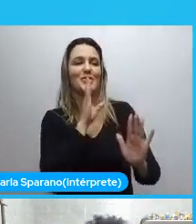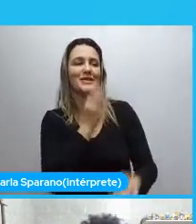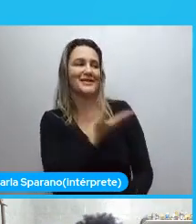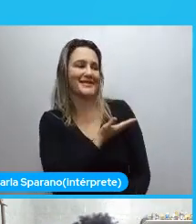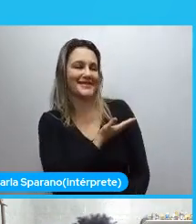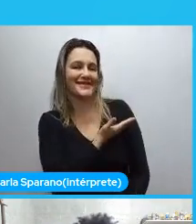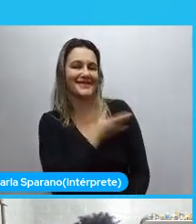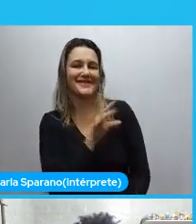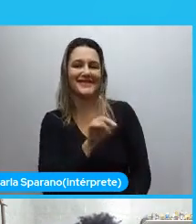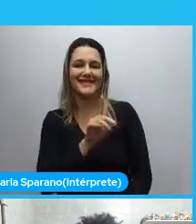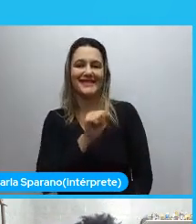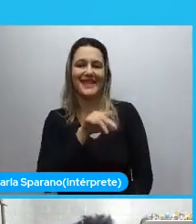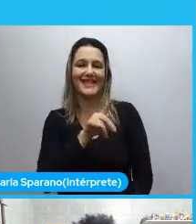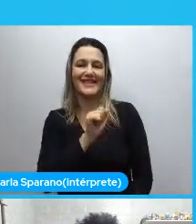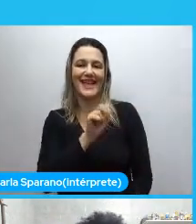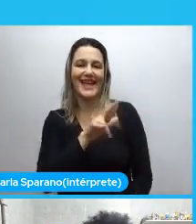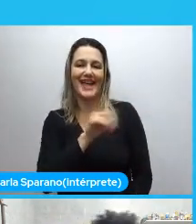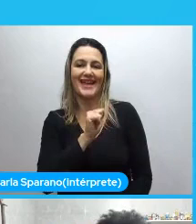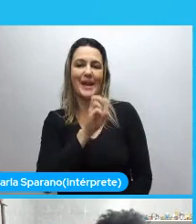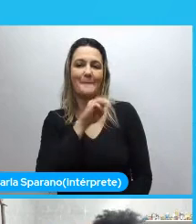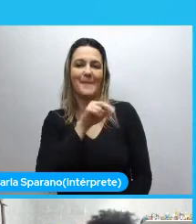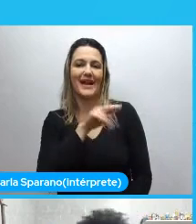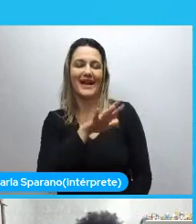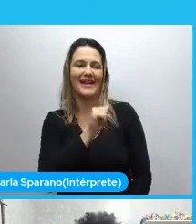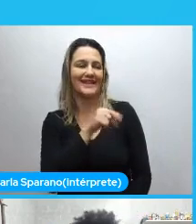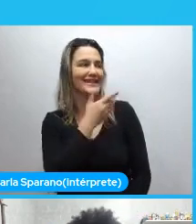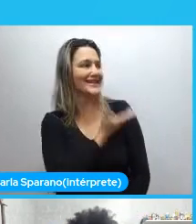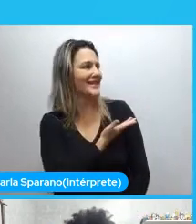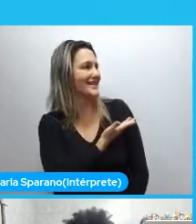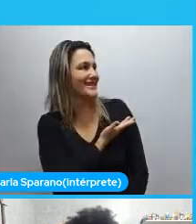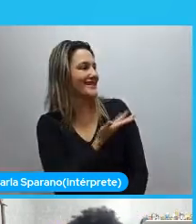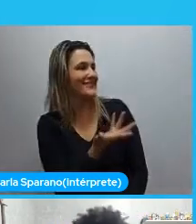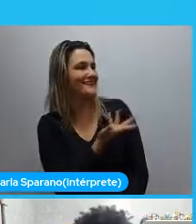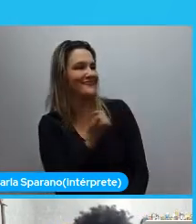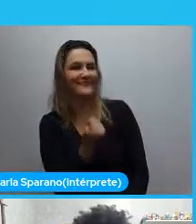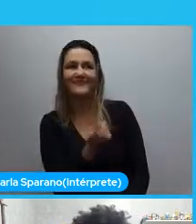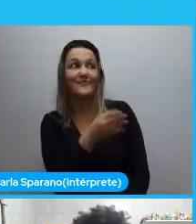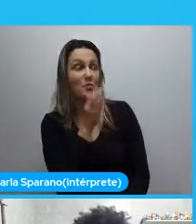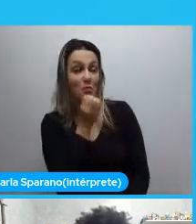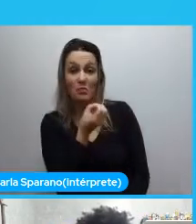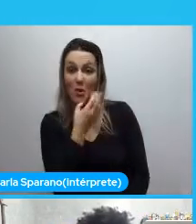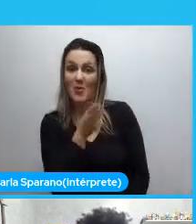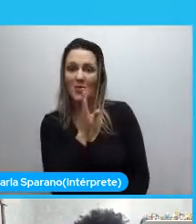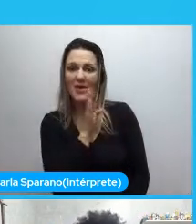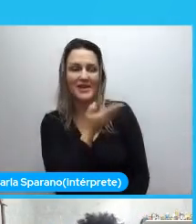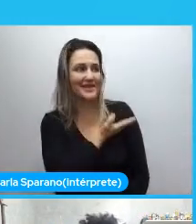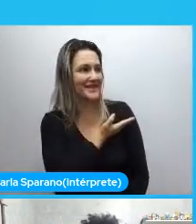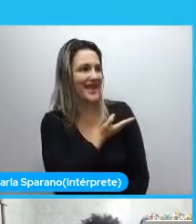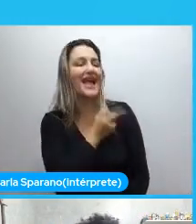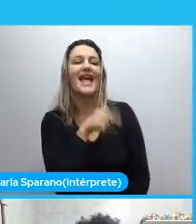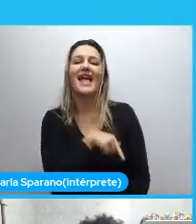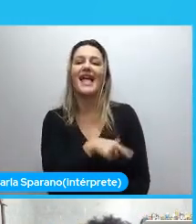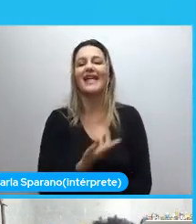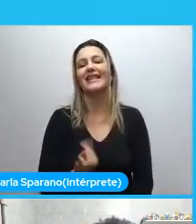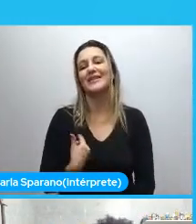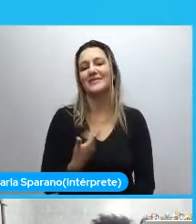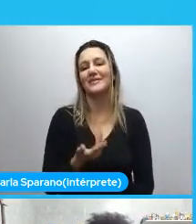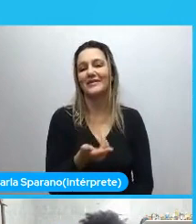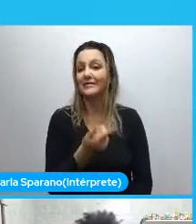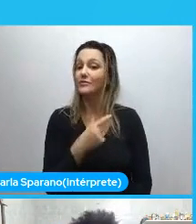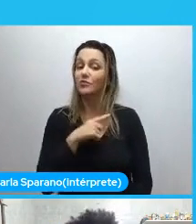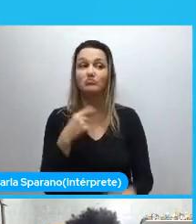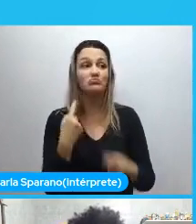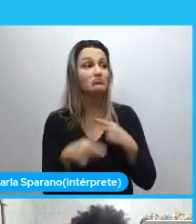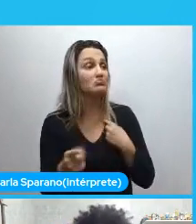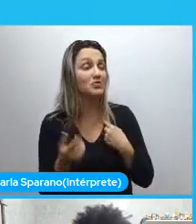Uma amizade que eu tenho. Foi dessa amizade para a vida. Foi muito bom ter conhecido Dandara naquele momento. Que não fazia nenhum sentido. Eu não sabia nem